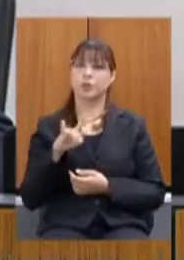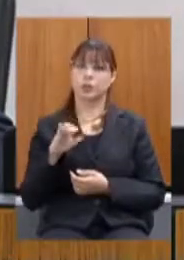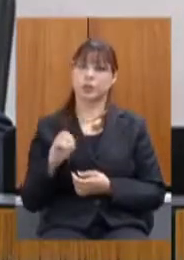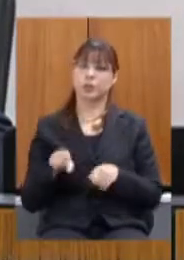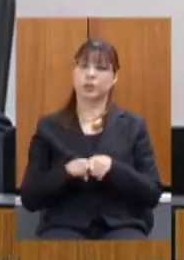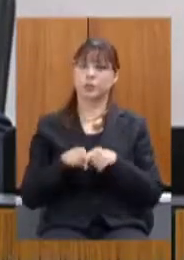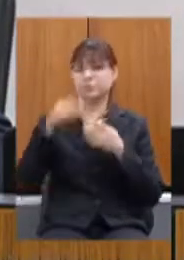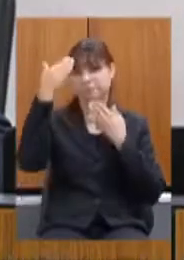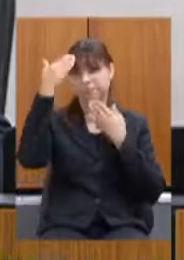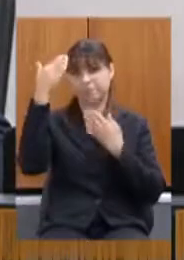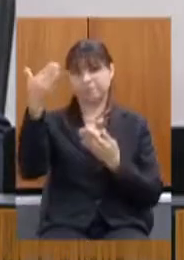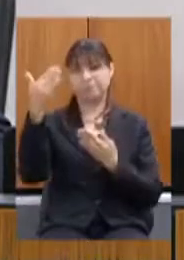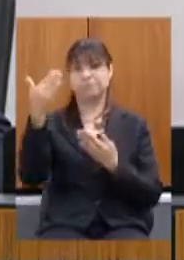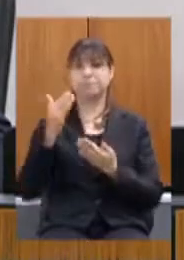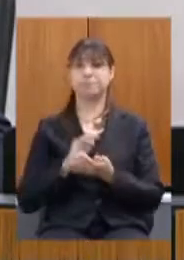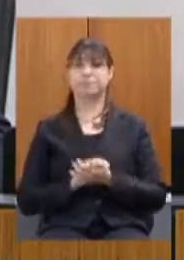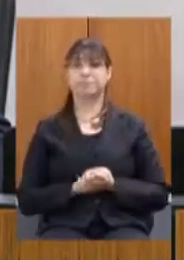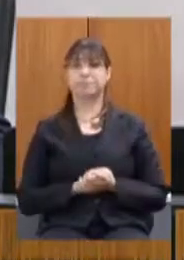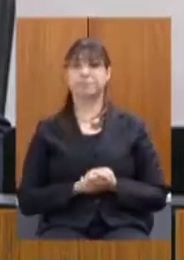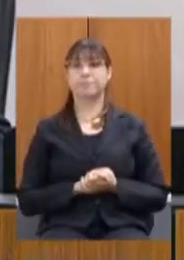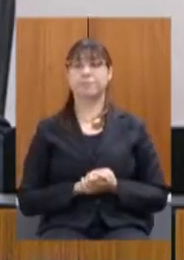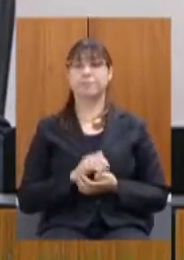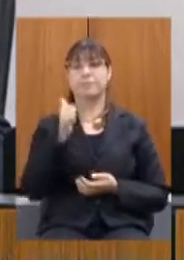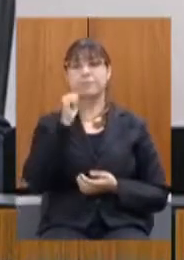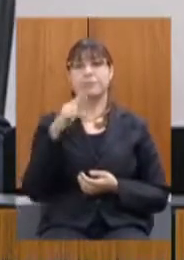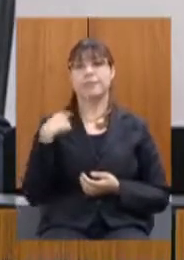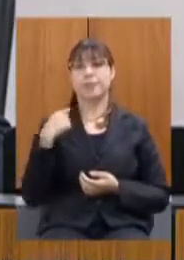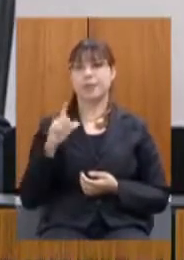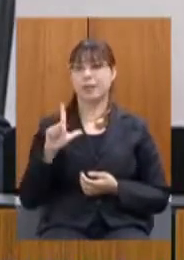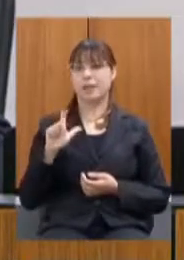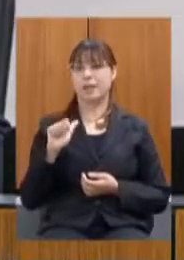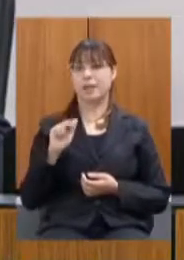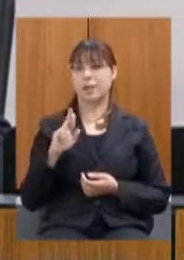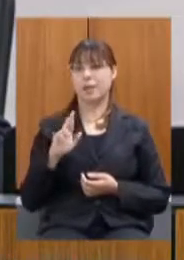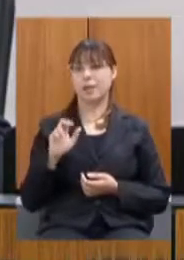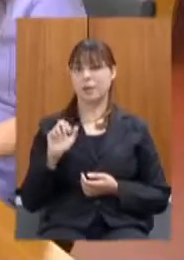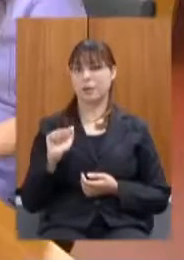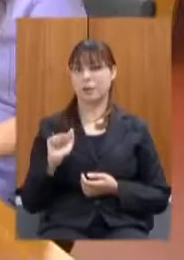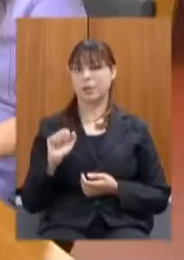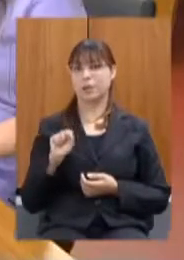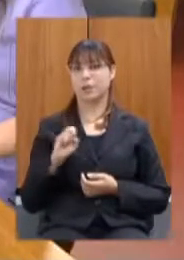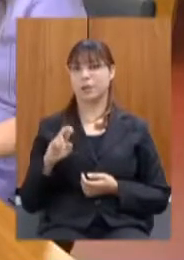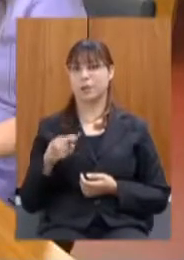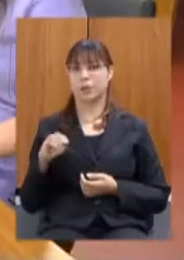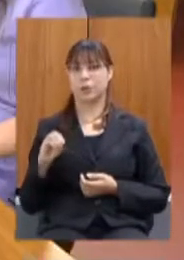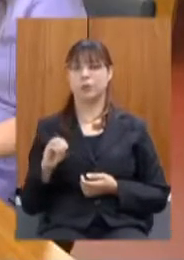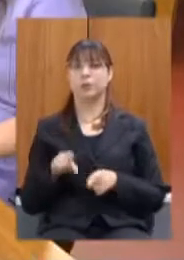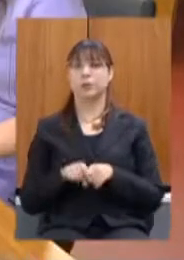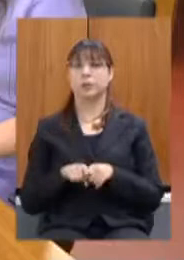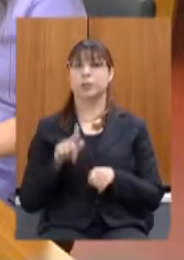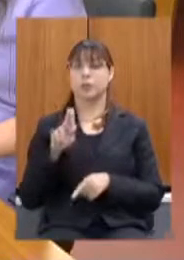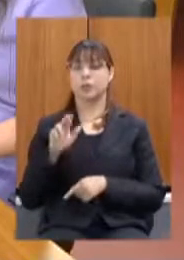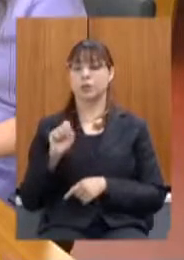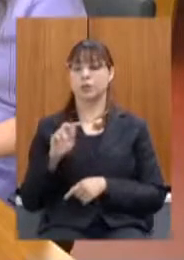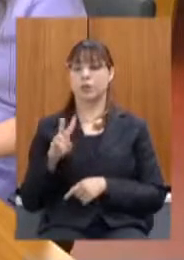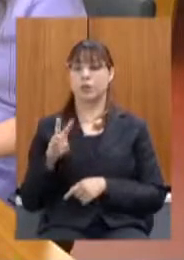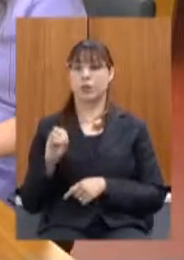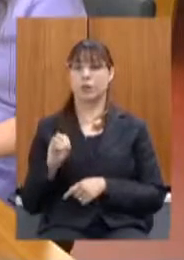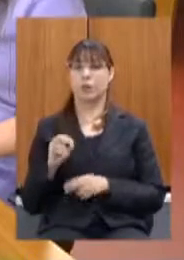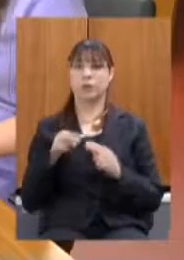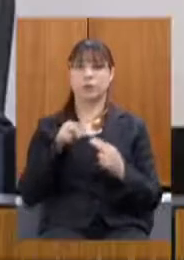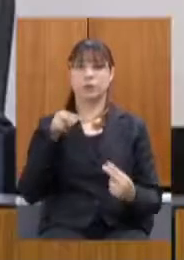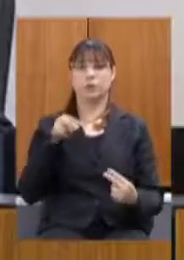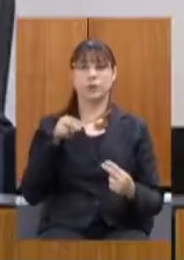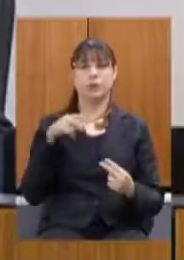agradecer a presença aqui da deputada Laura Serrano deputado Gustavo Valadades aqui conosco de maneira remota